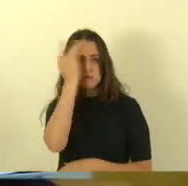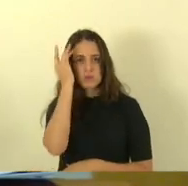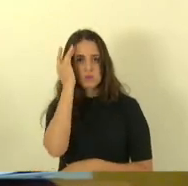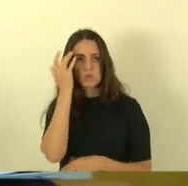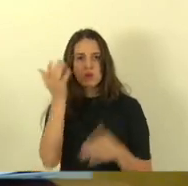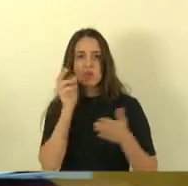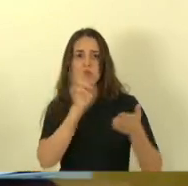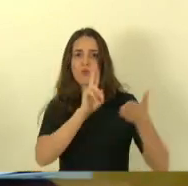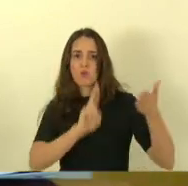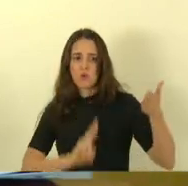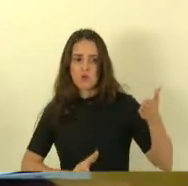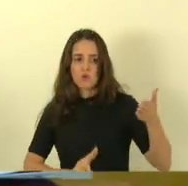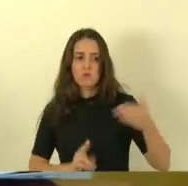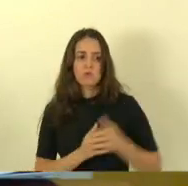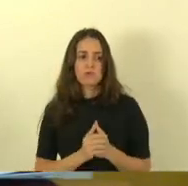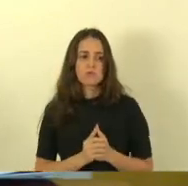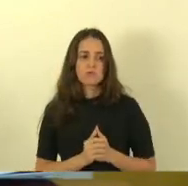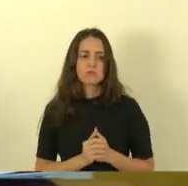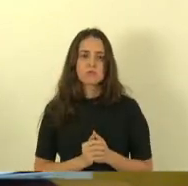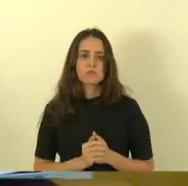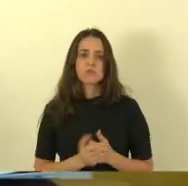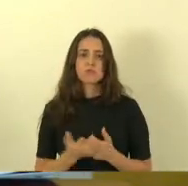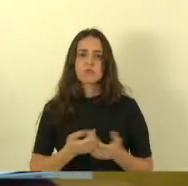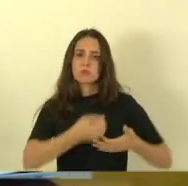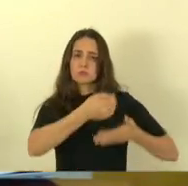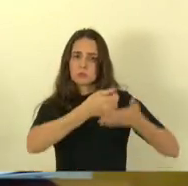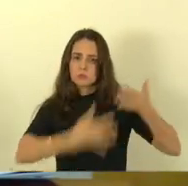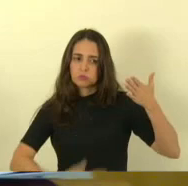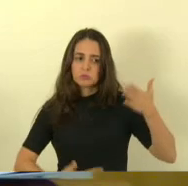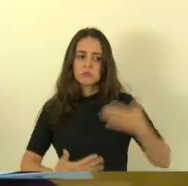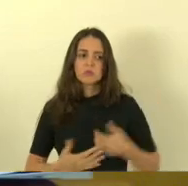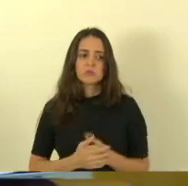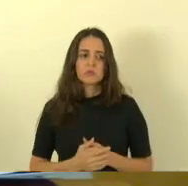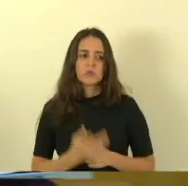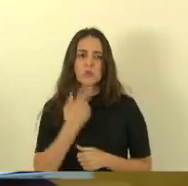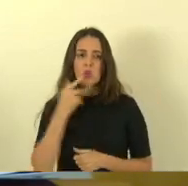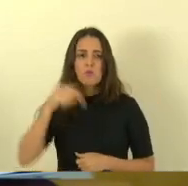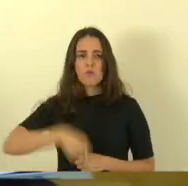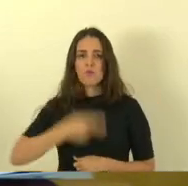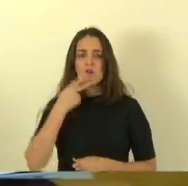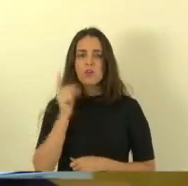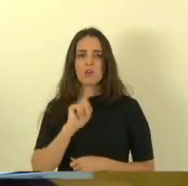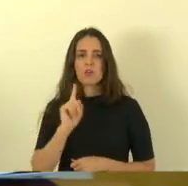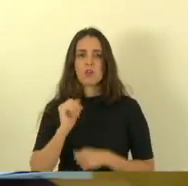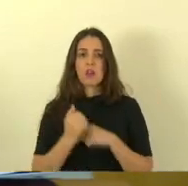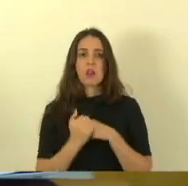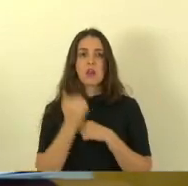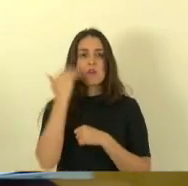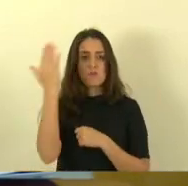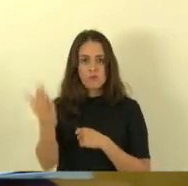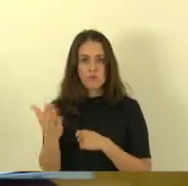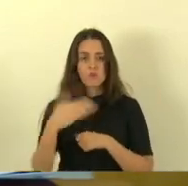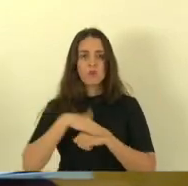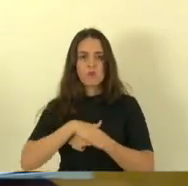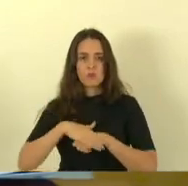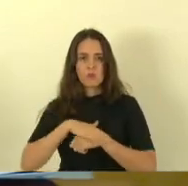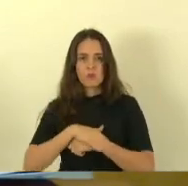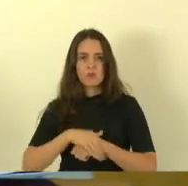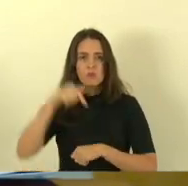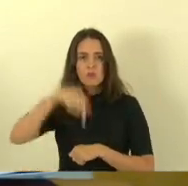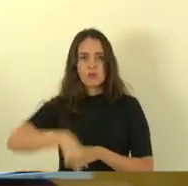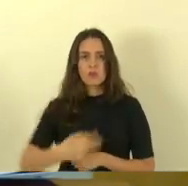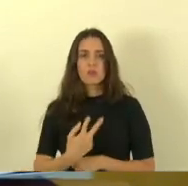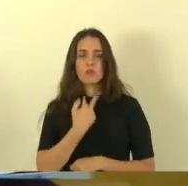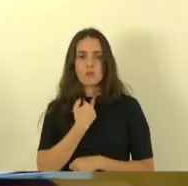tá pega o nome do 60 e eu não vou falar aqui no microfone não lá fora eu vou falar uma outra coisa que eu não posso falar aqui no